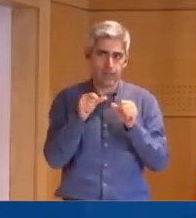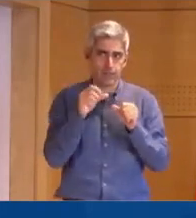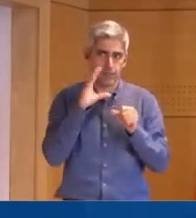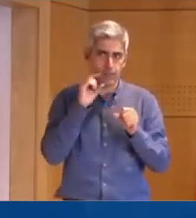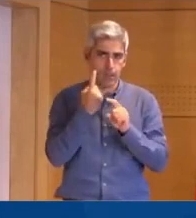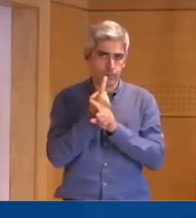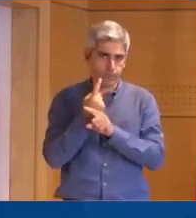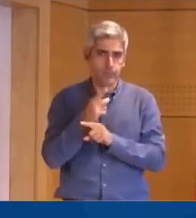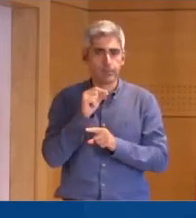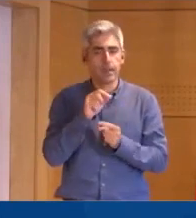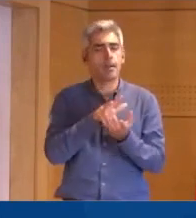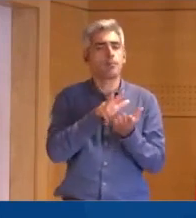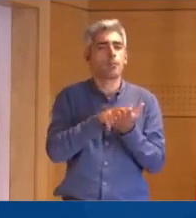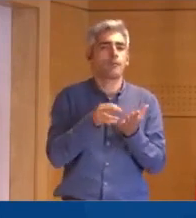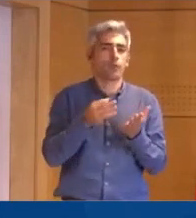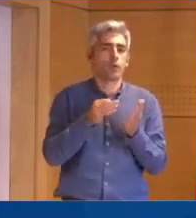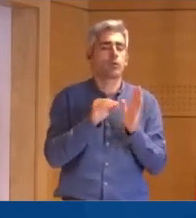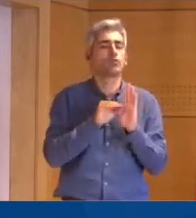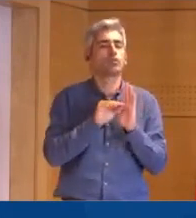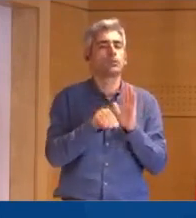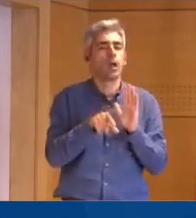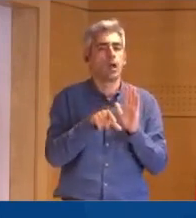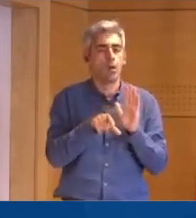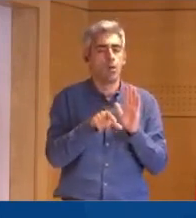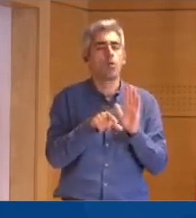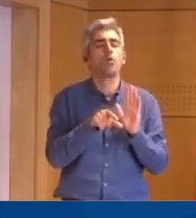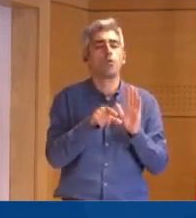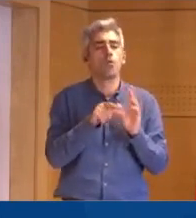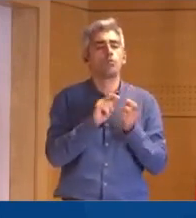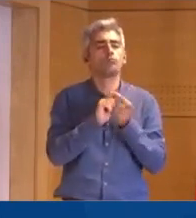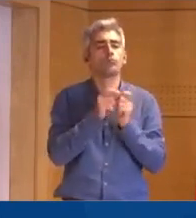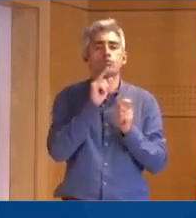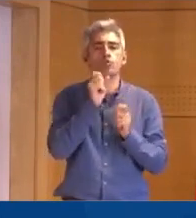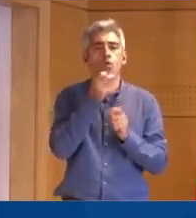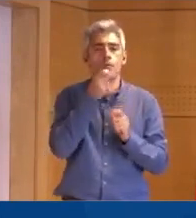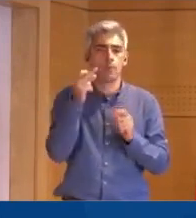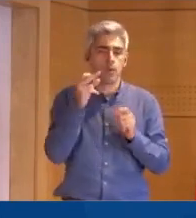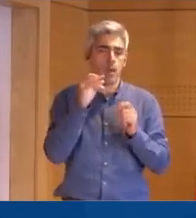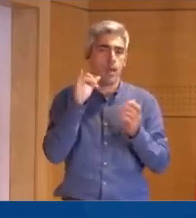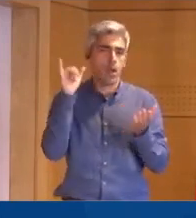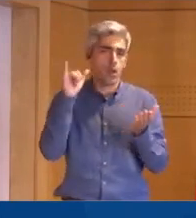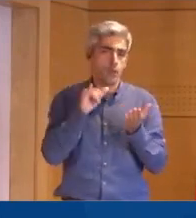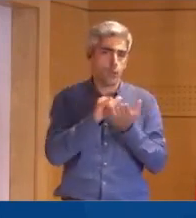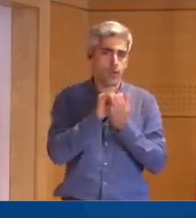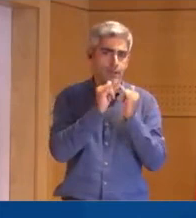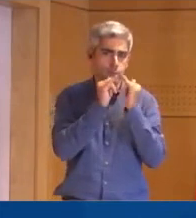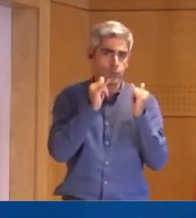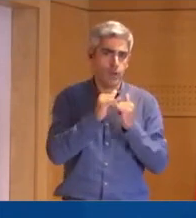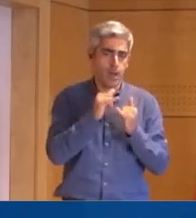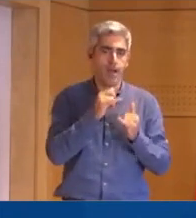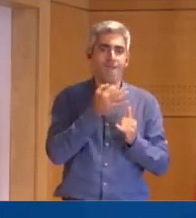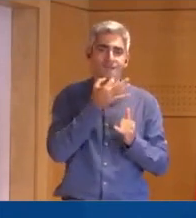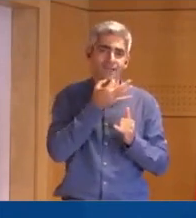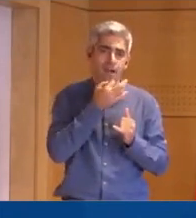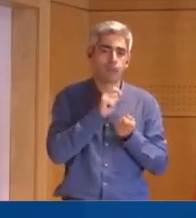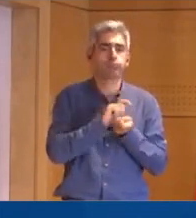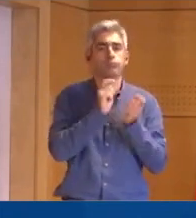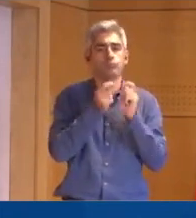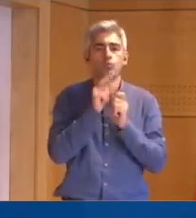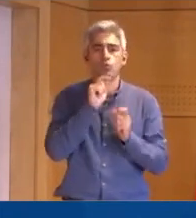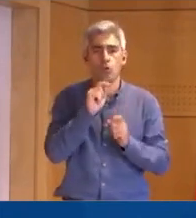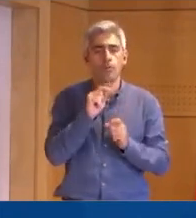Foi igualmente aprovada a resolução que altera a denominação do Aeroporto Internacional de Faro para Aeroporto Gago Coutinho.